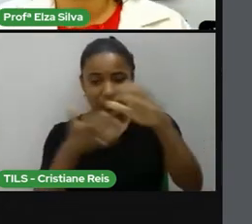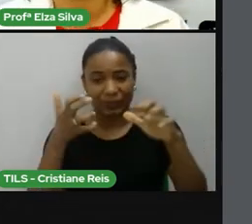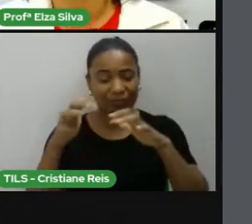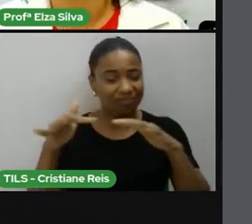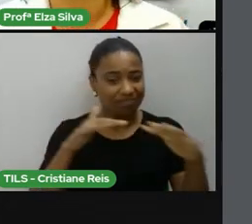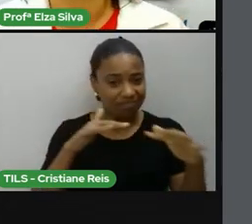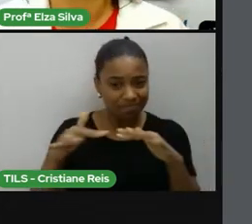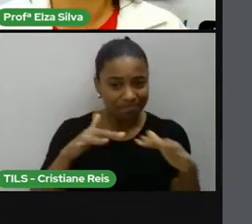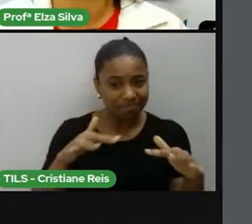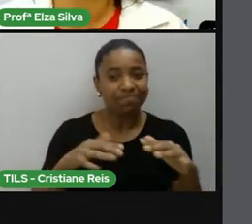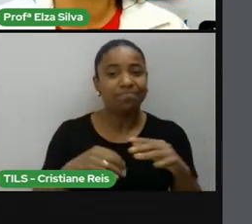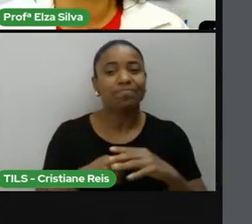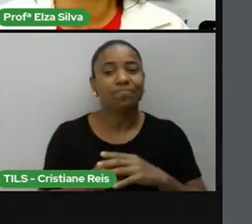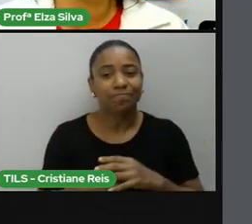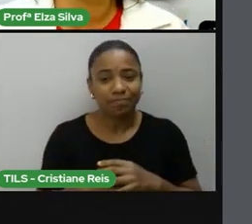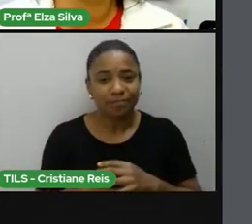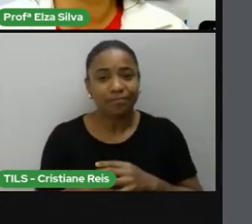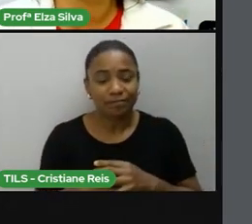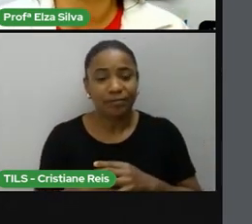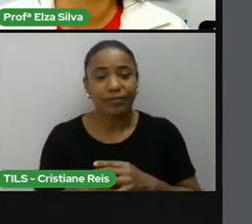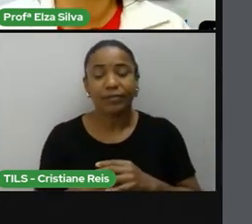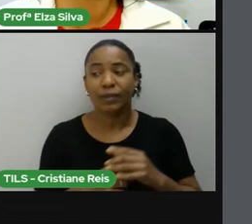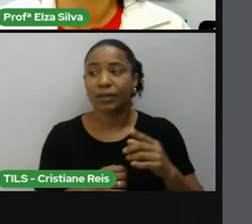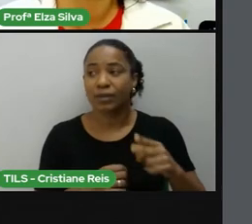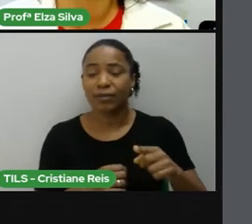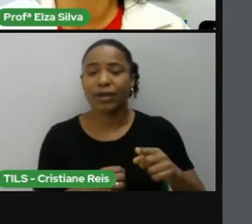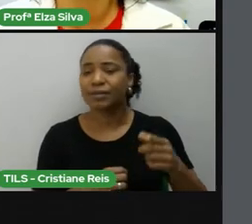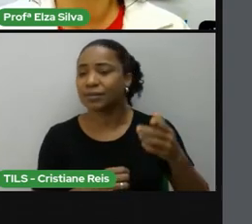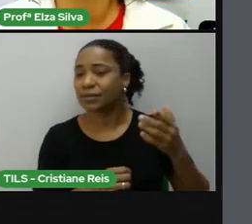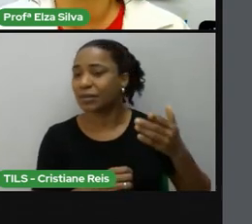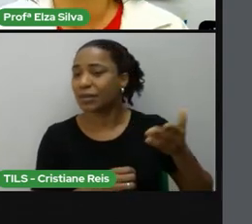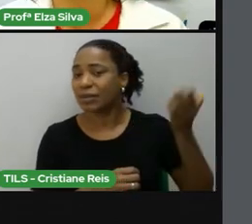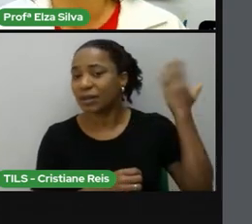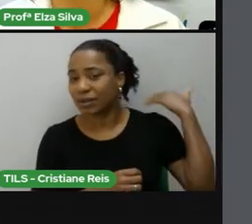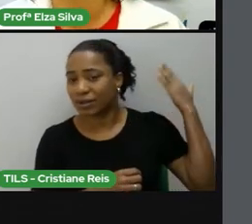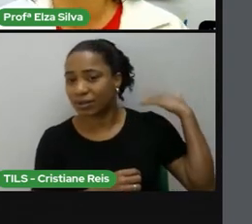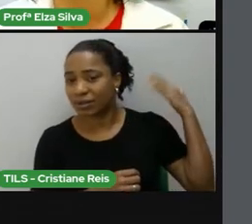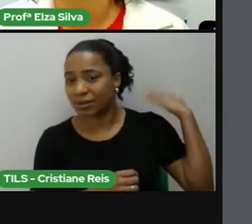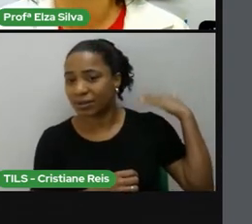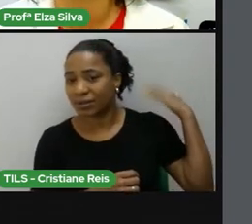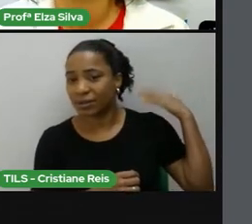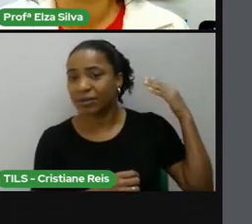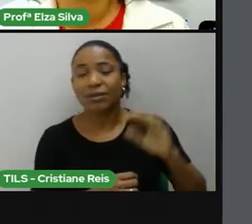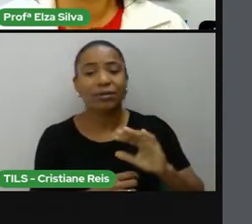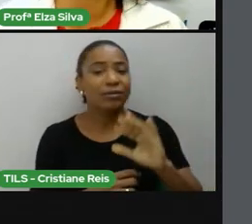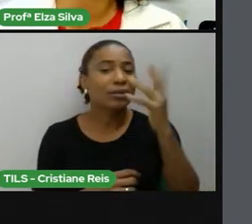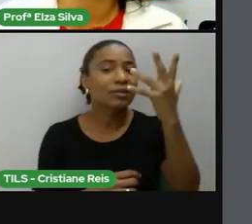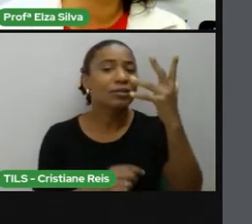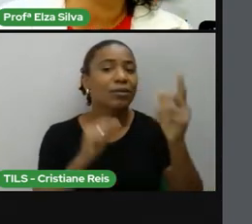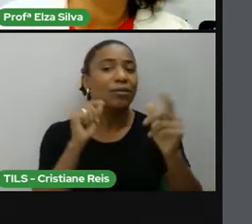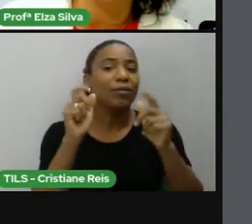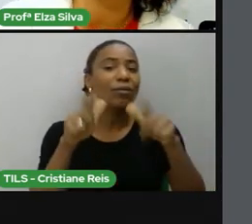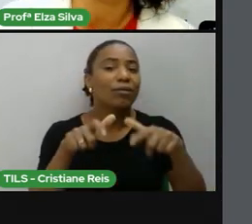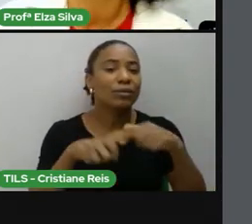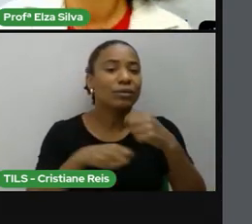Passado a narrativa se passou em 1941 e a história conta que